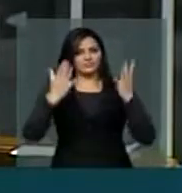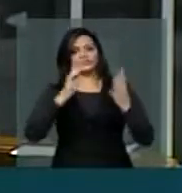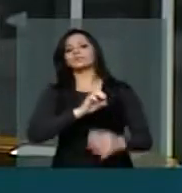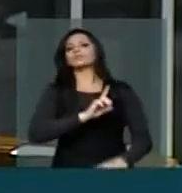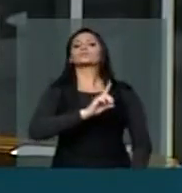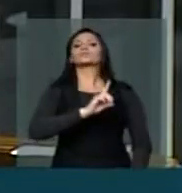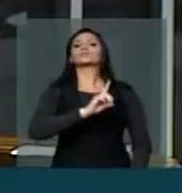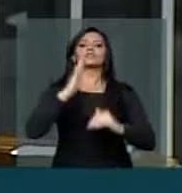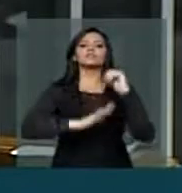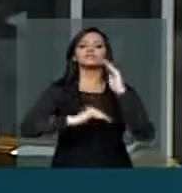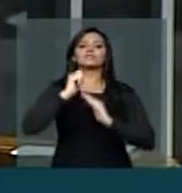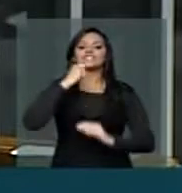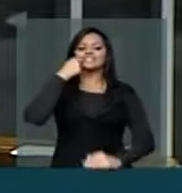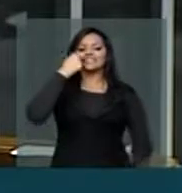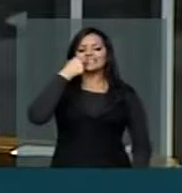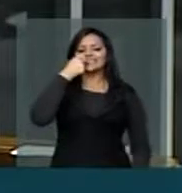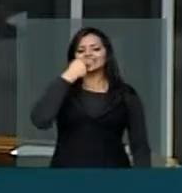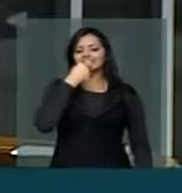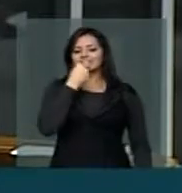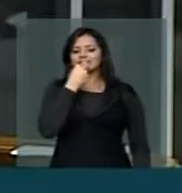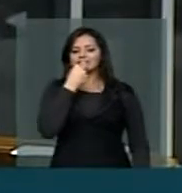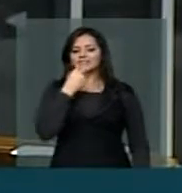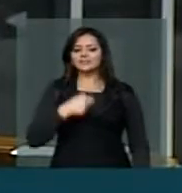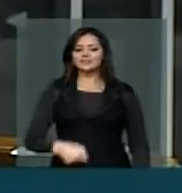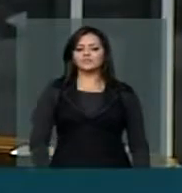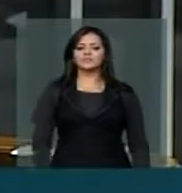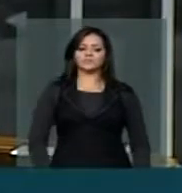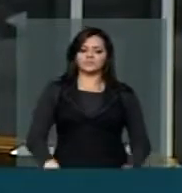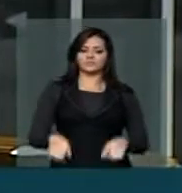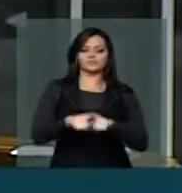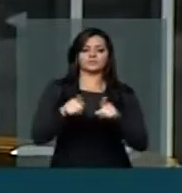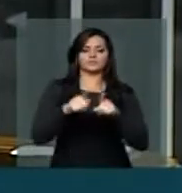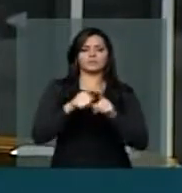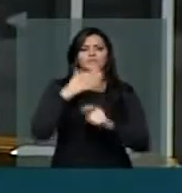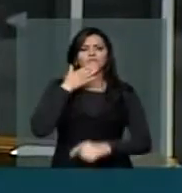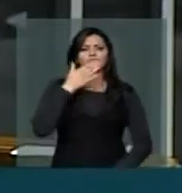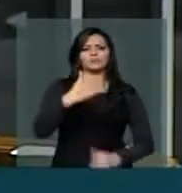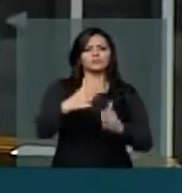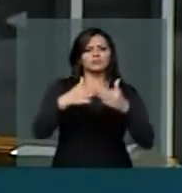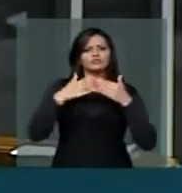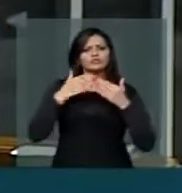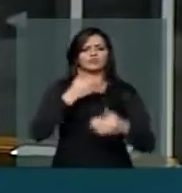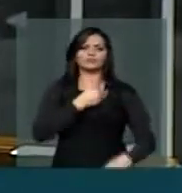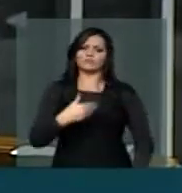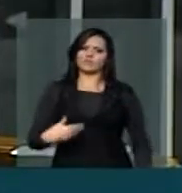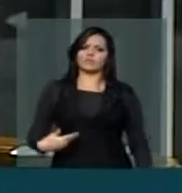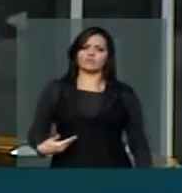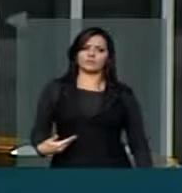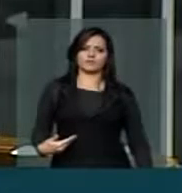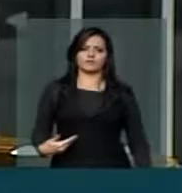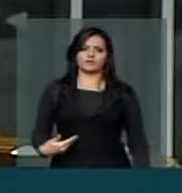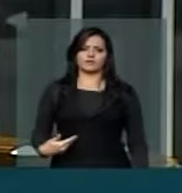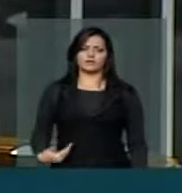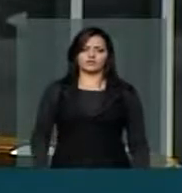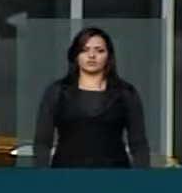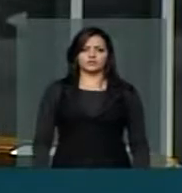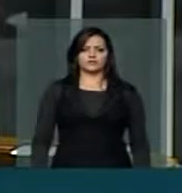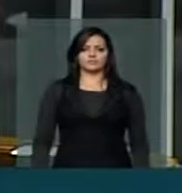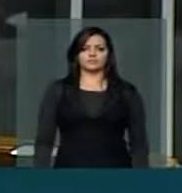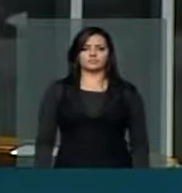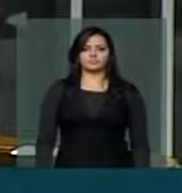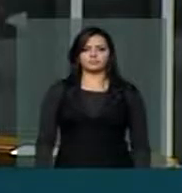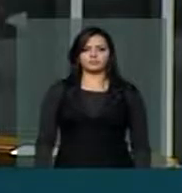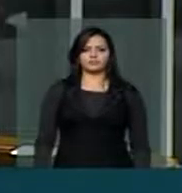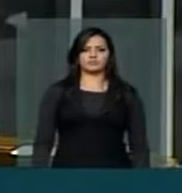do dia do do eu também venho pedir ao governo para que nós